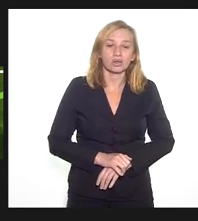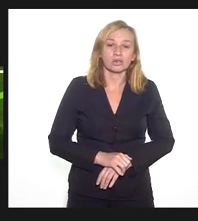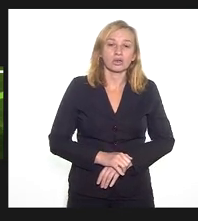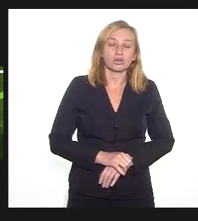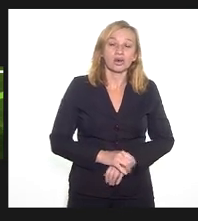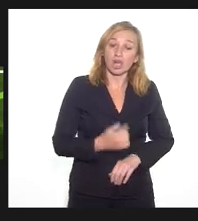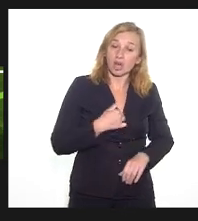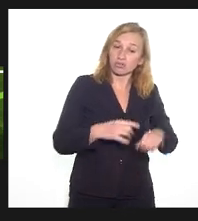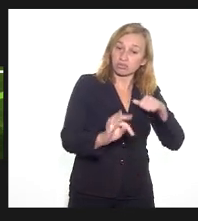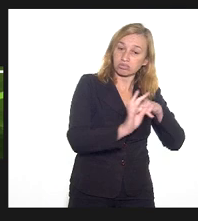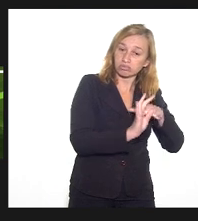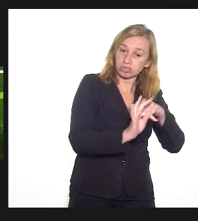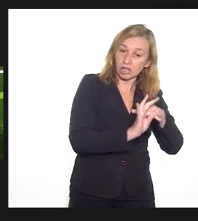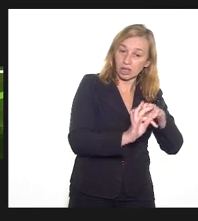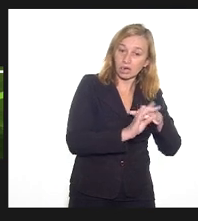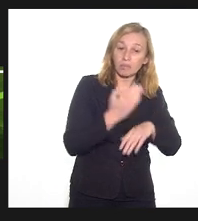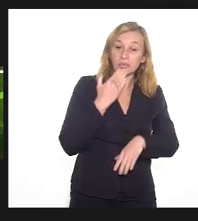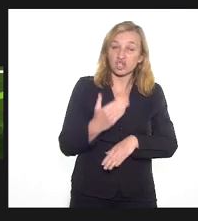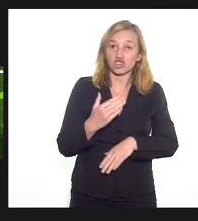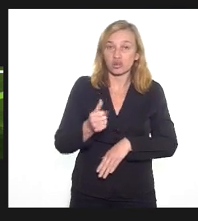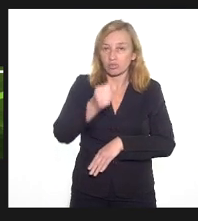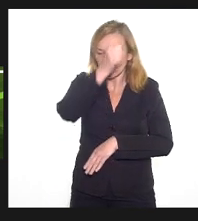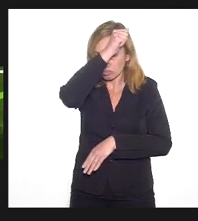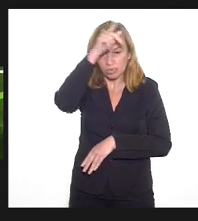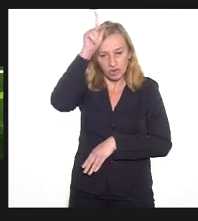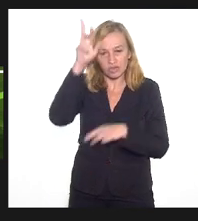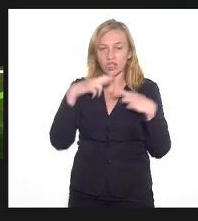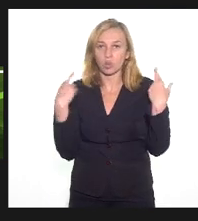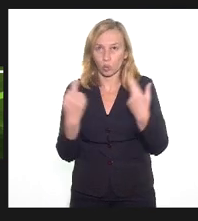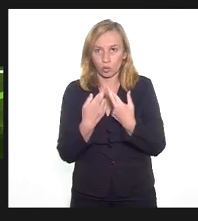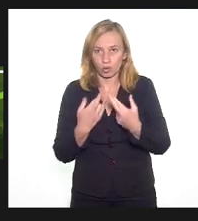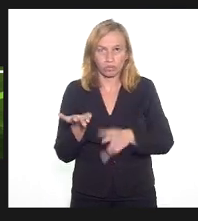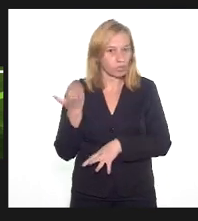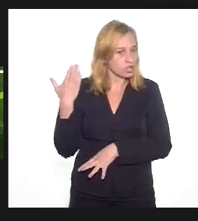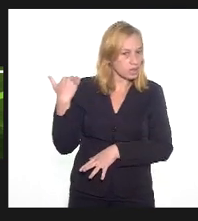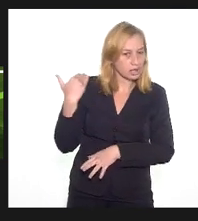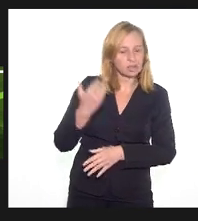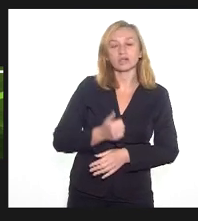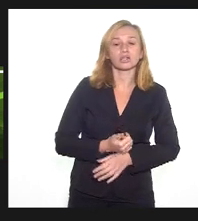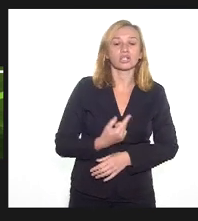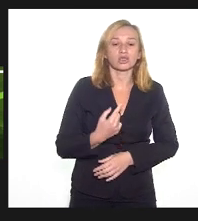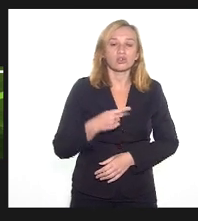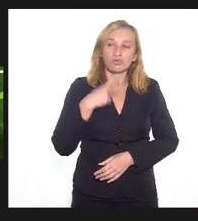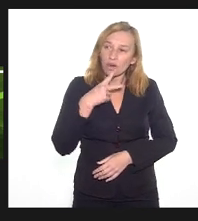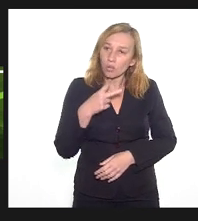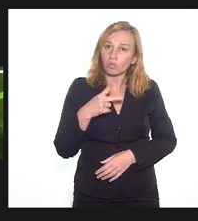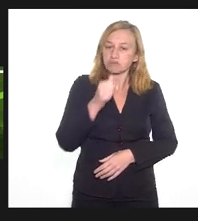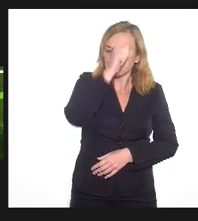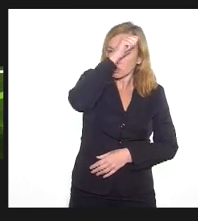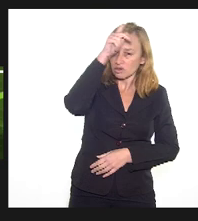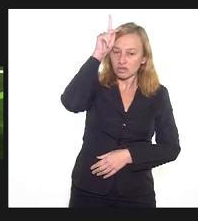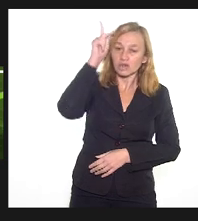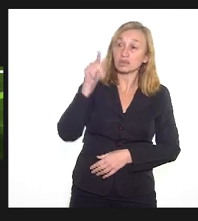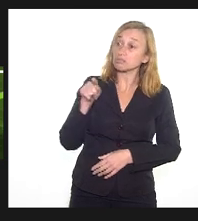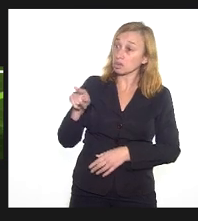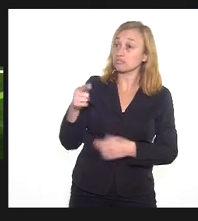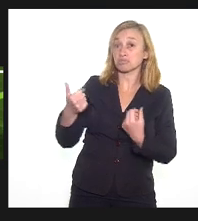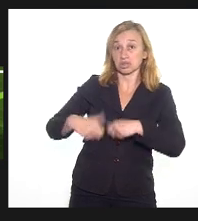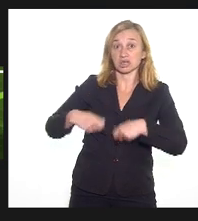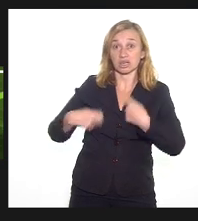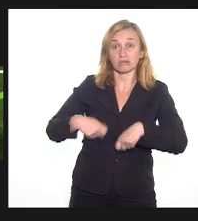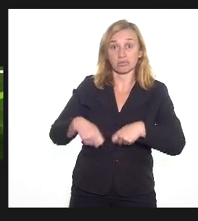técnico e pedimos uma reunião com o prefeito à época. E a gente levou para o prefeito que ele deveria